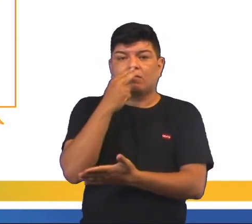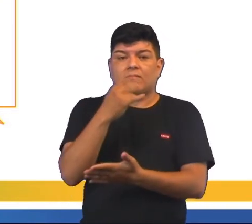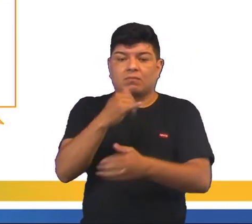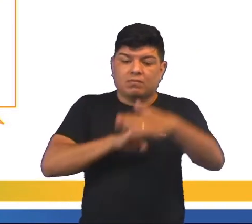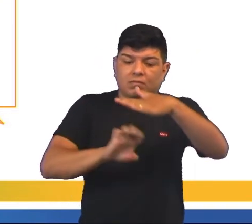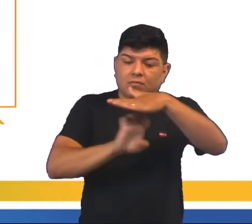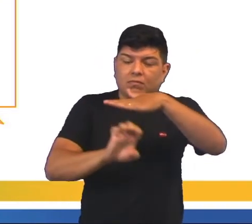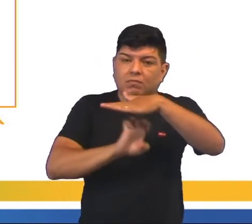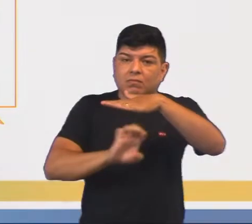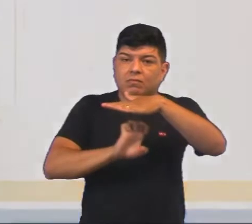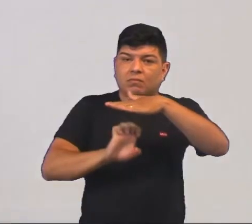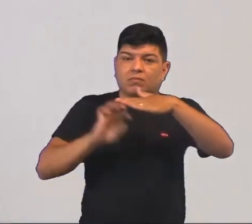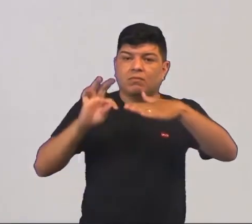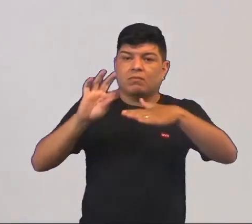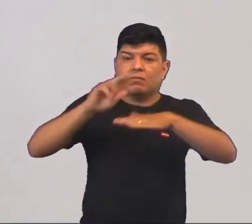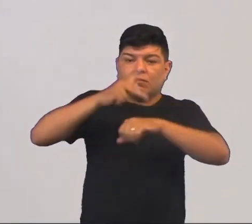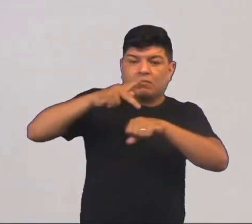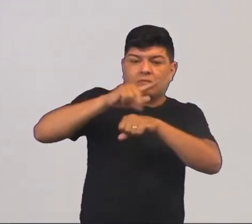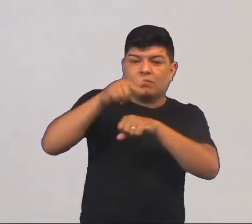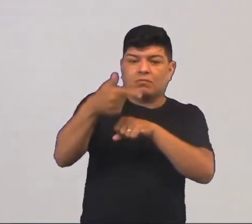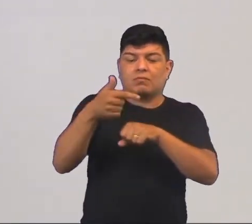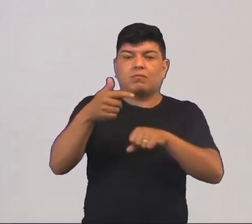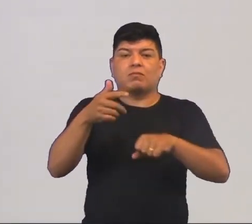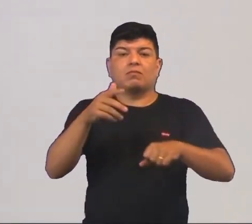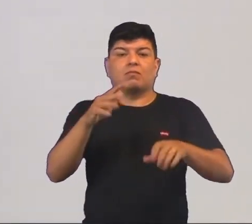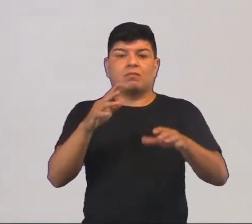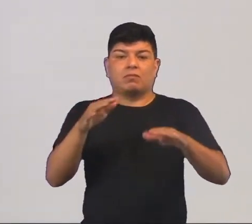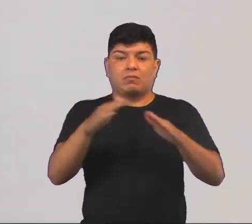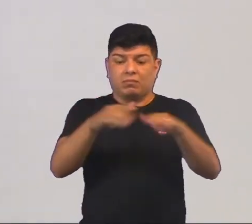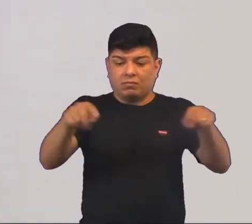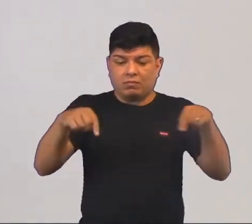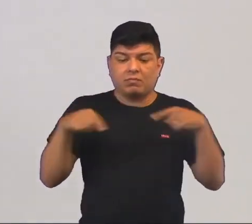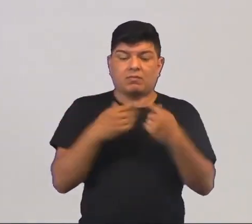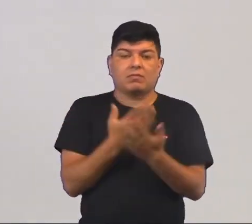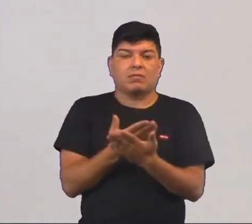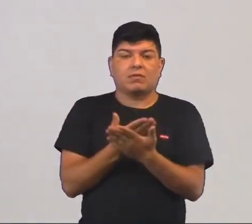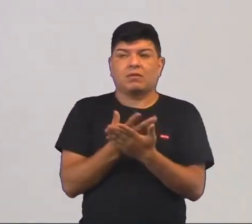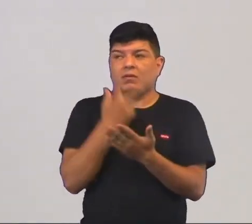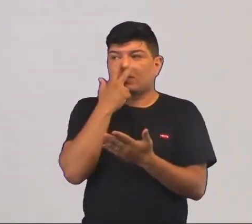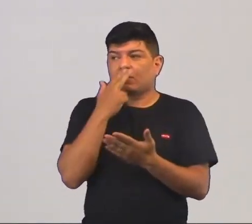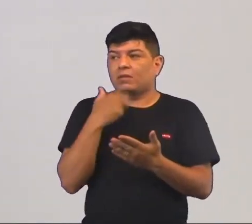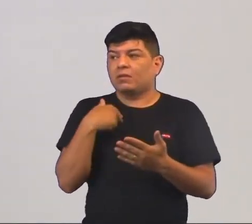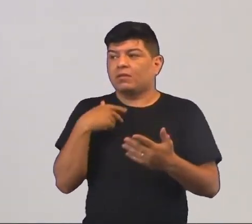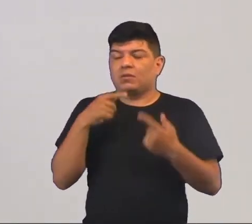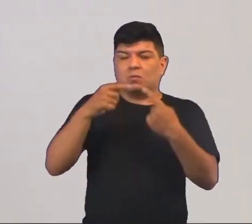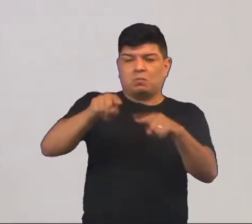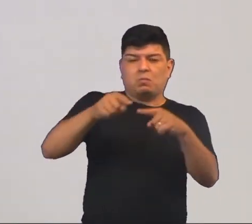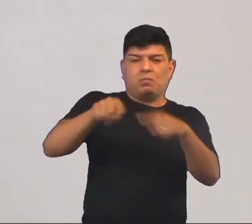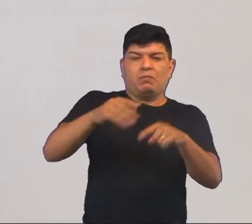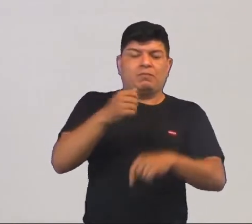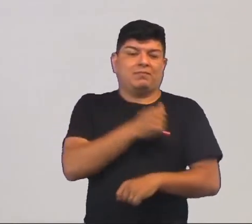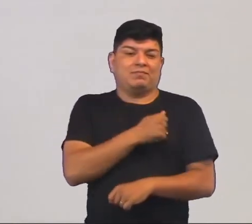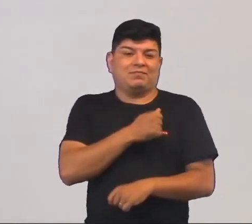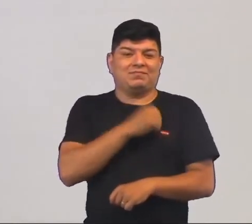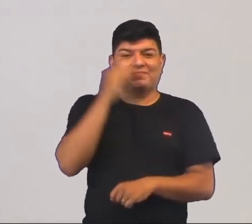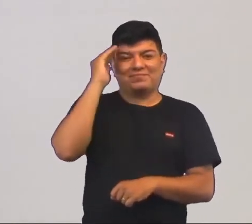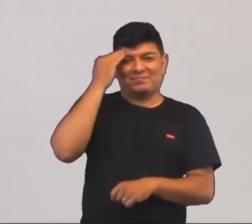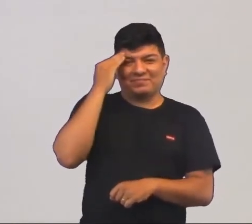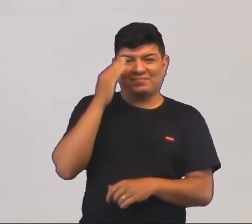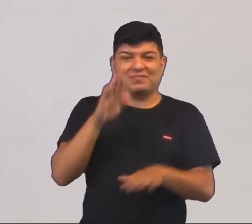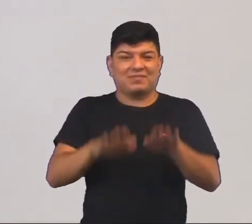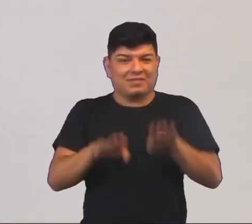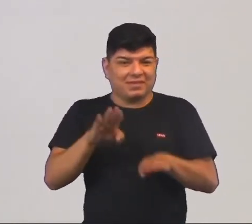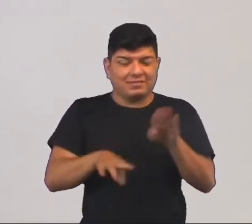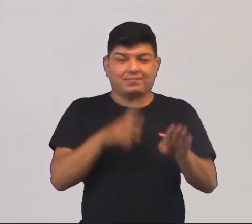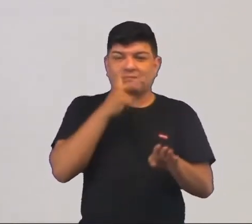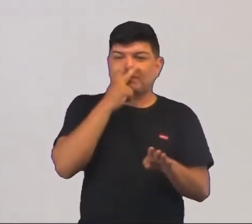empresas transnacionais. Muitas das vezes, na sala de aula, eu faço uma provocação para os meus alunos para eles entenderem, às vezes é um